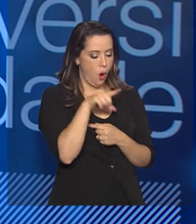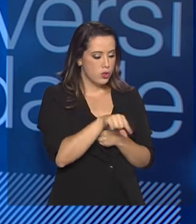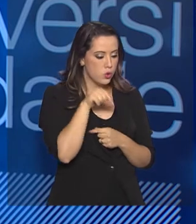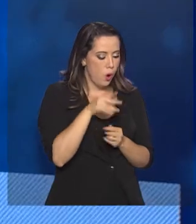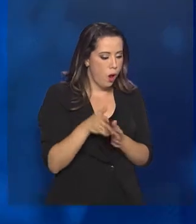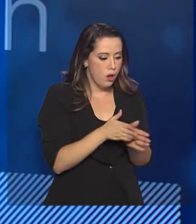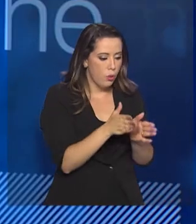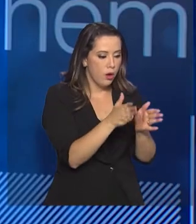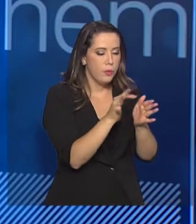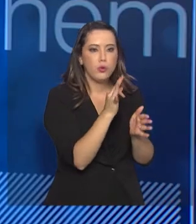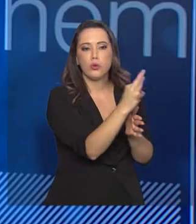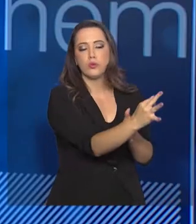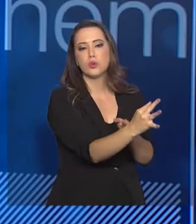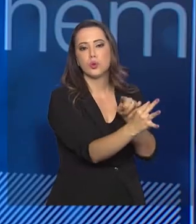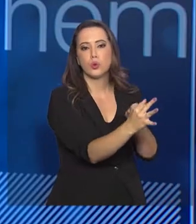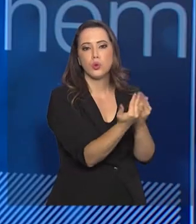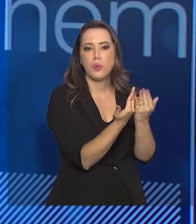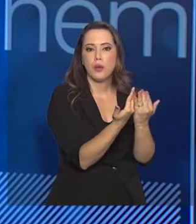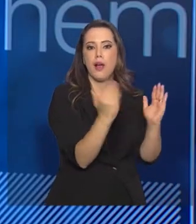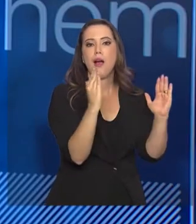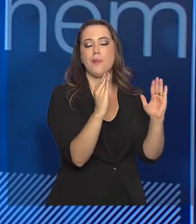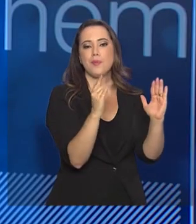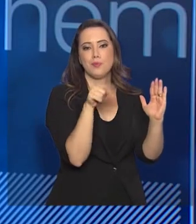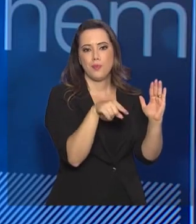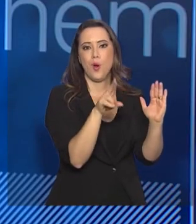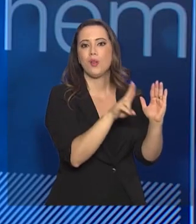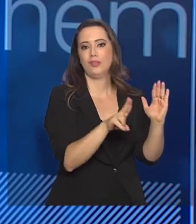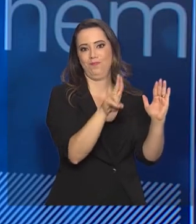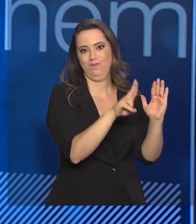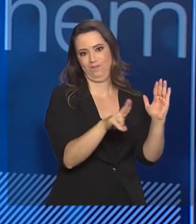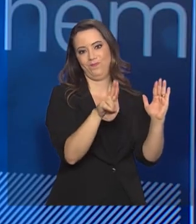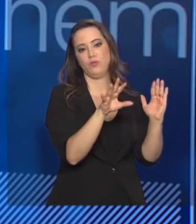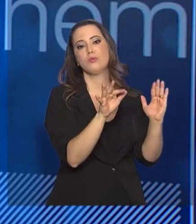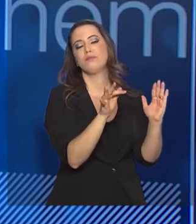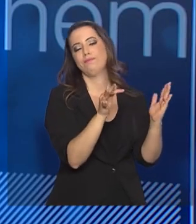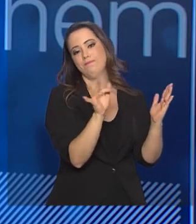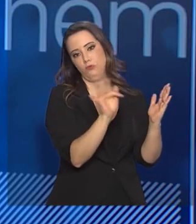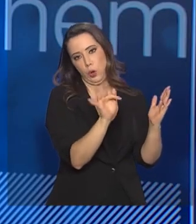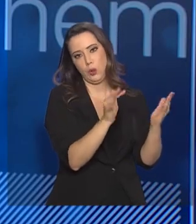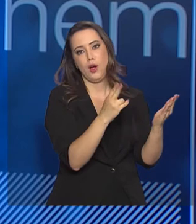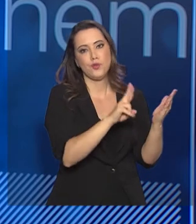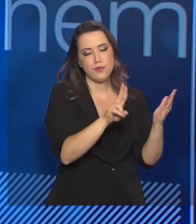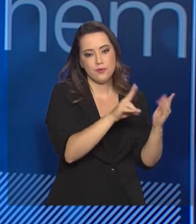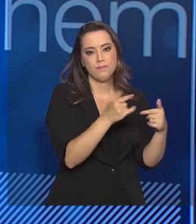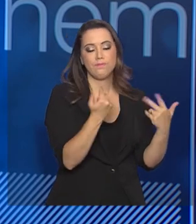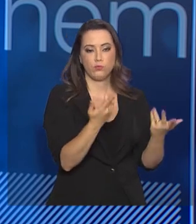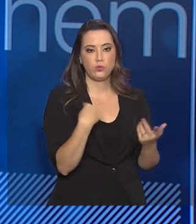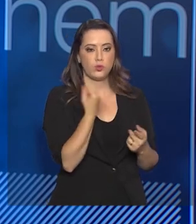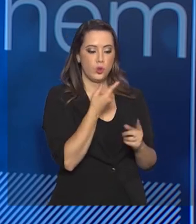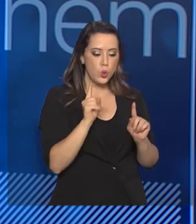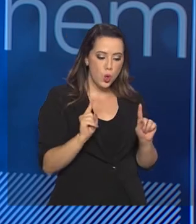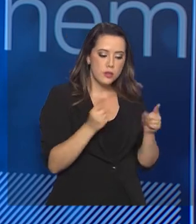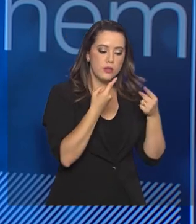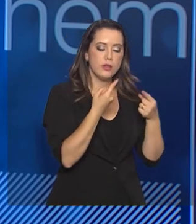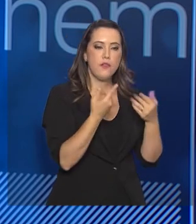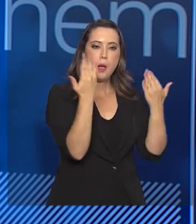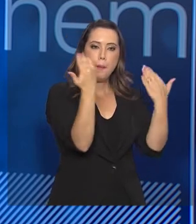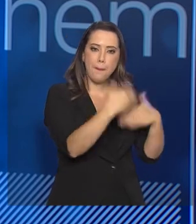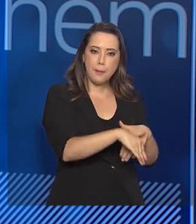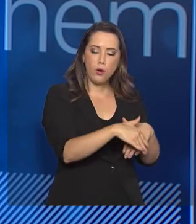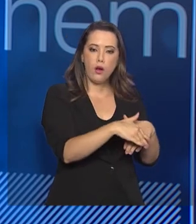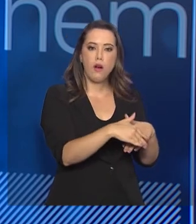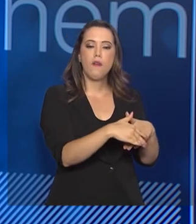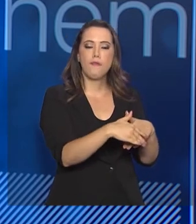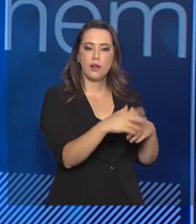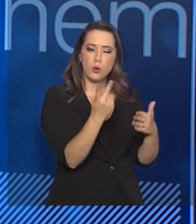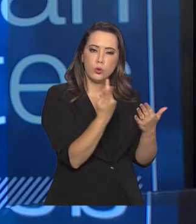a porta de entrada para a universidade. Então, o nosso maior desafio é conseguir garantir que a prova seja aplicada com tranquilidade,